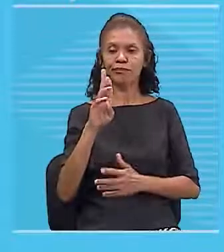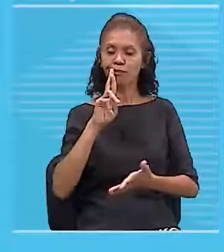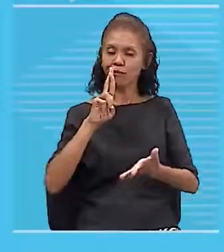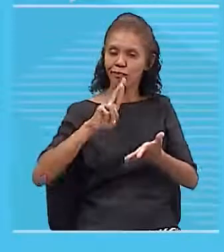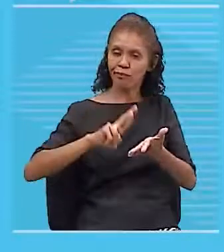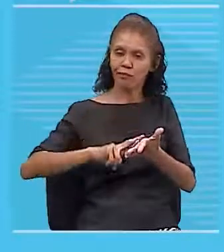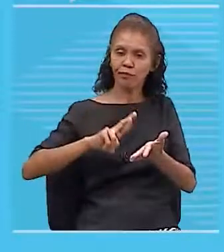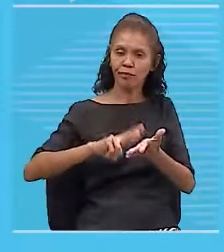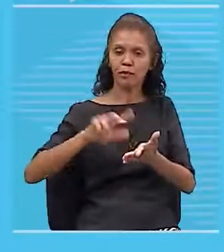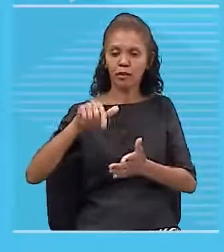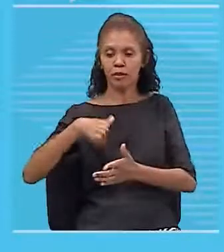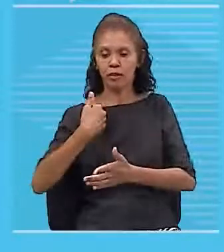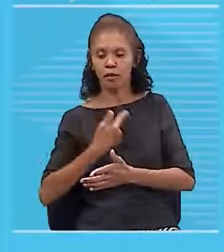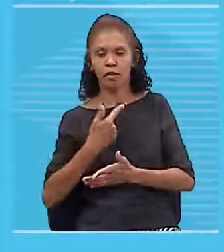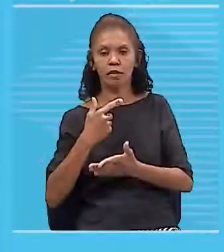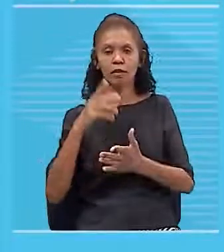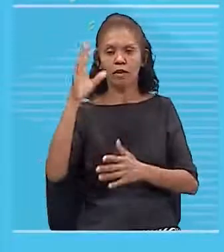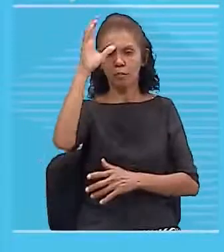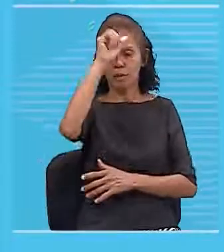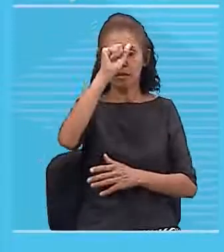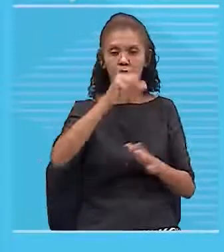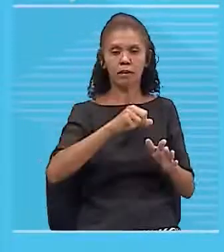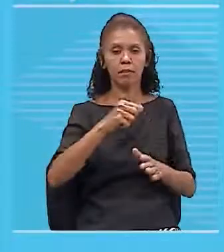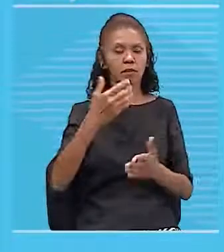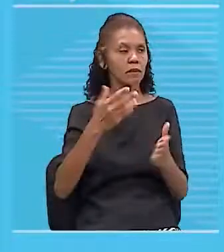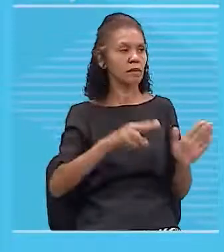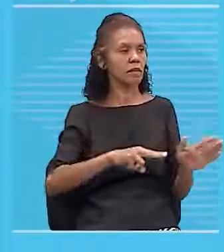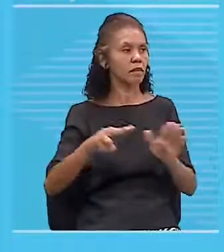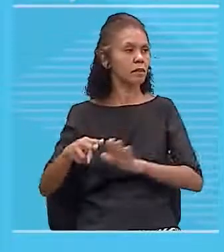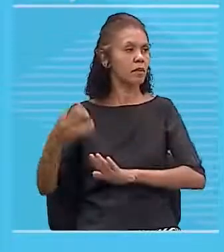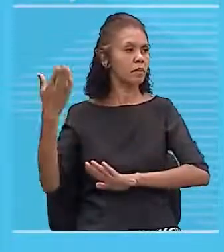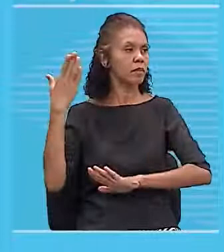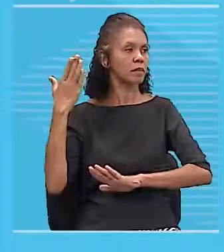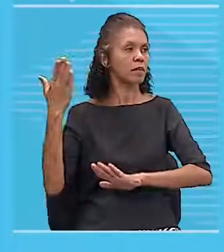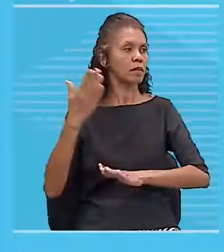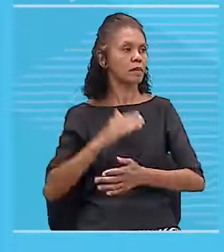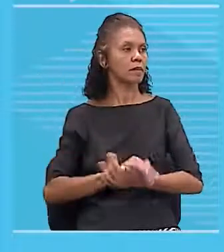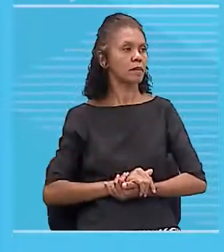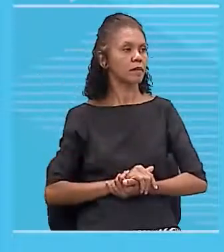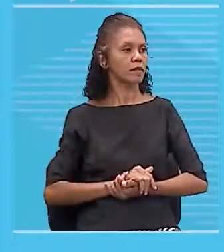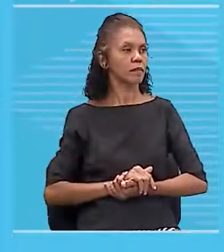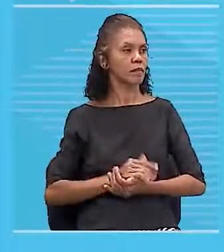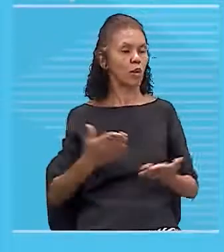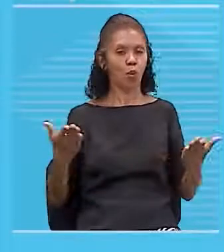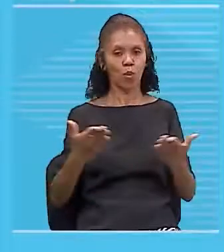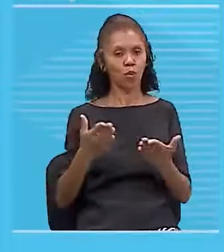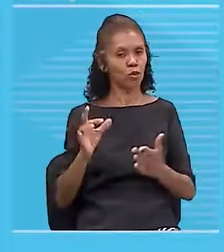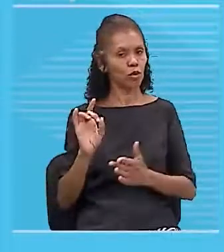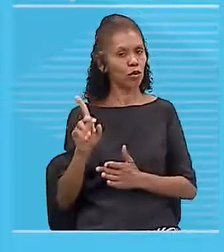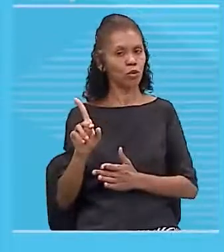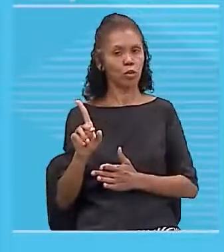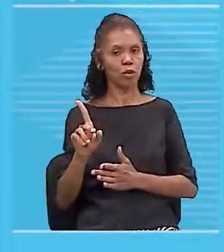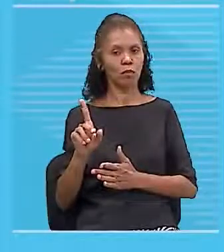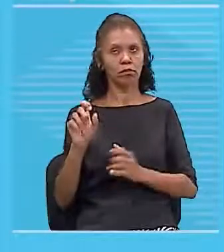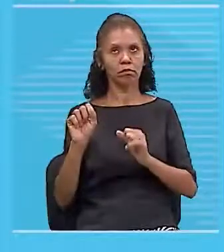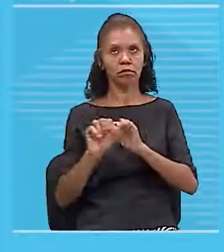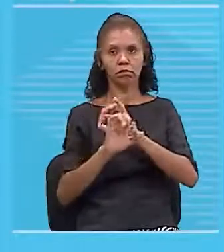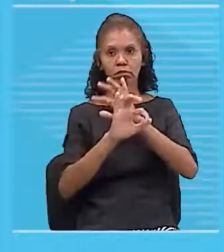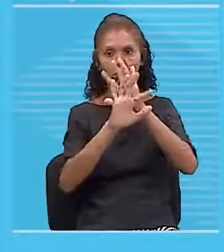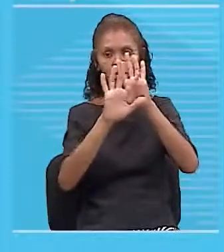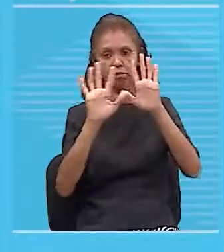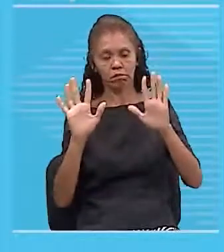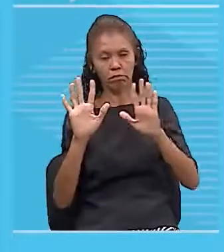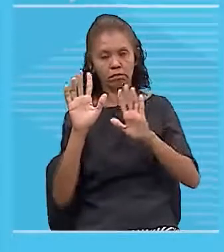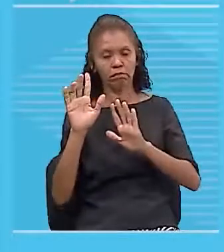trabalhou esse tema em aulas anteriores, né? Então, hoje eu vou mais tirar dúvidas, focar